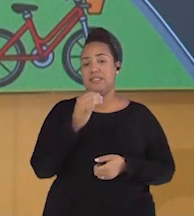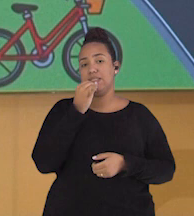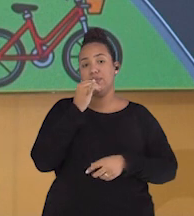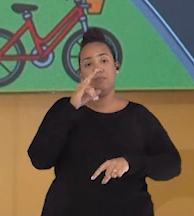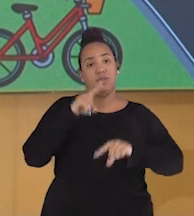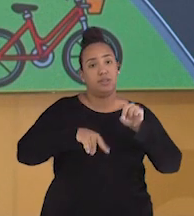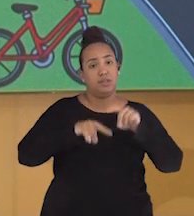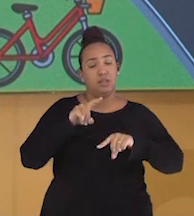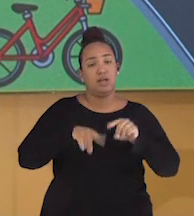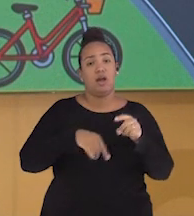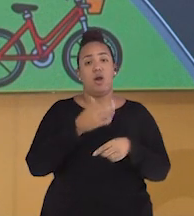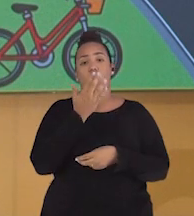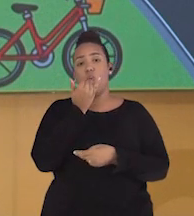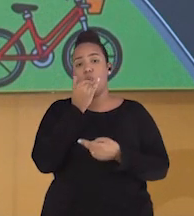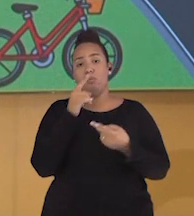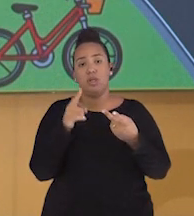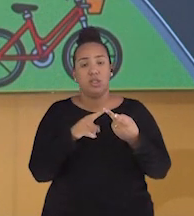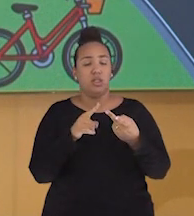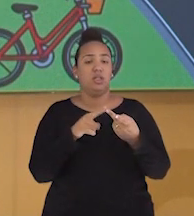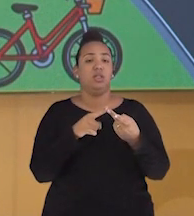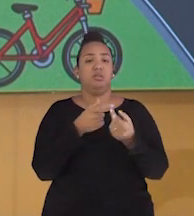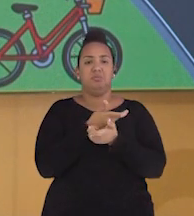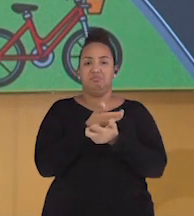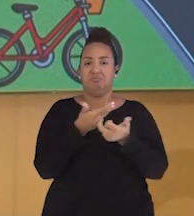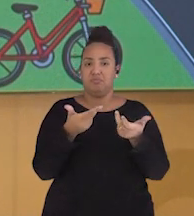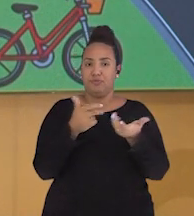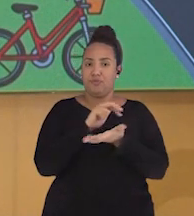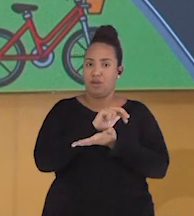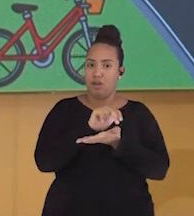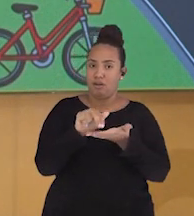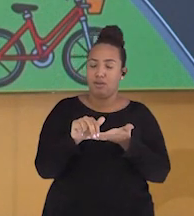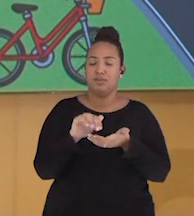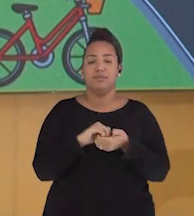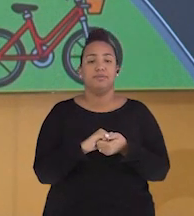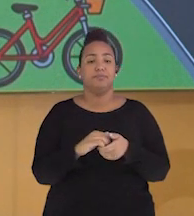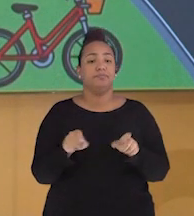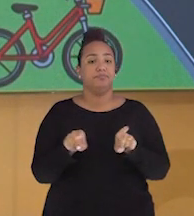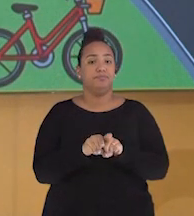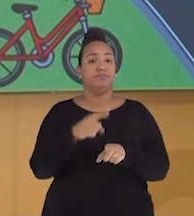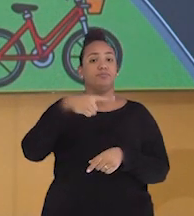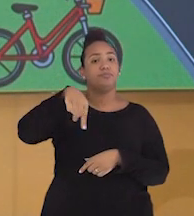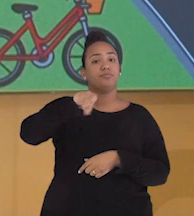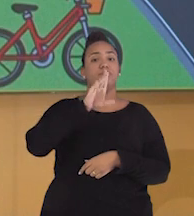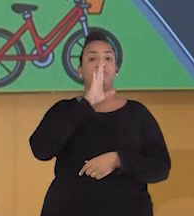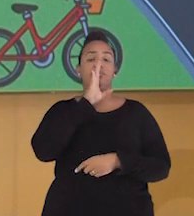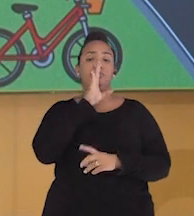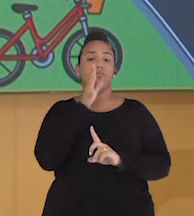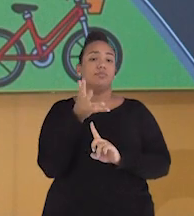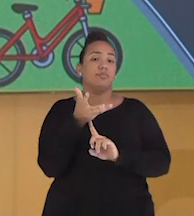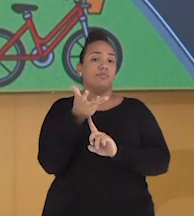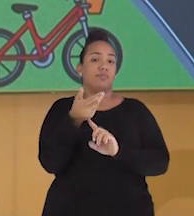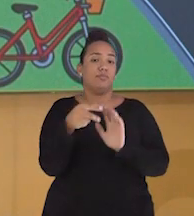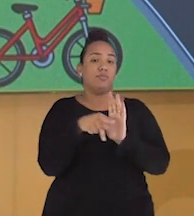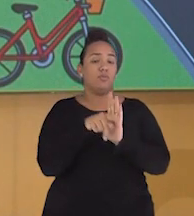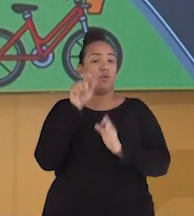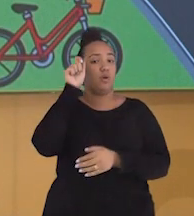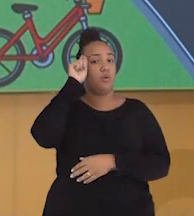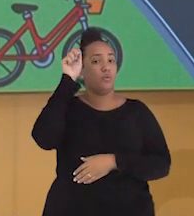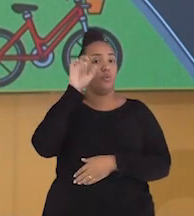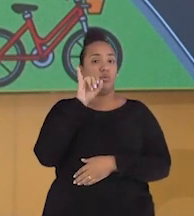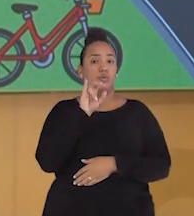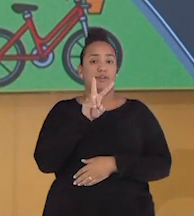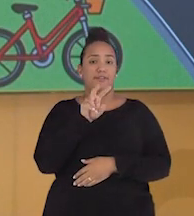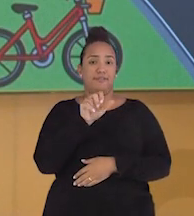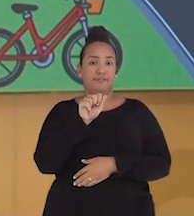Alimentos E outras coisas Também conhecemos A obra de arte do artista Ivan Cruz E fizemos